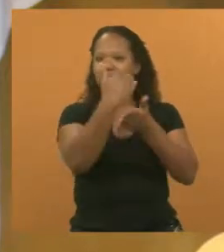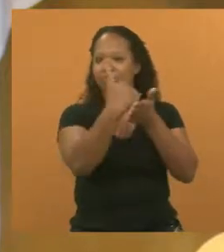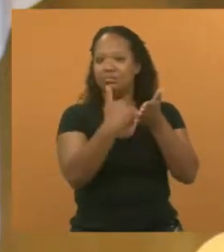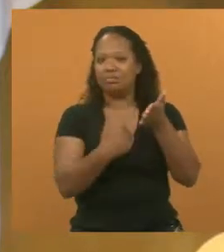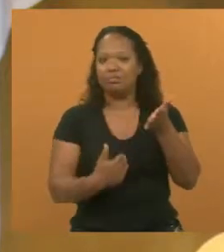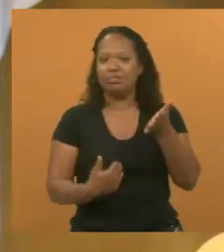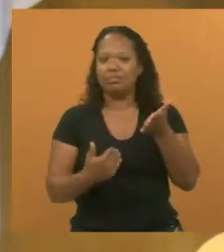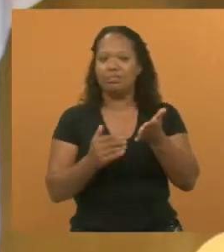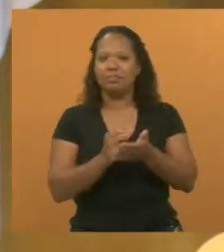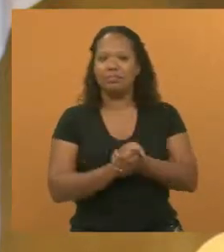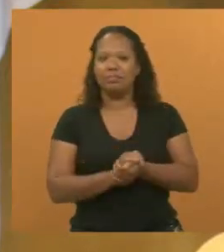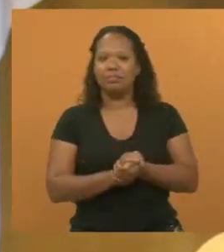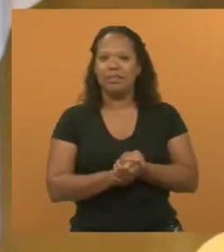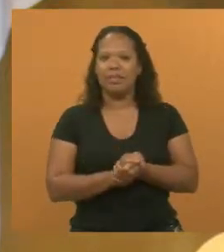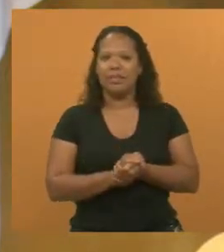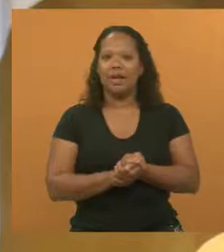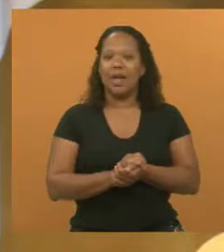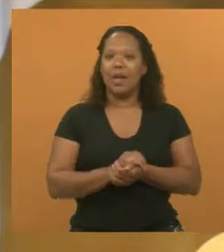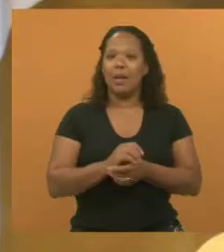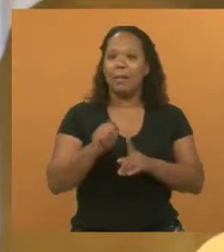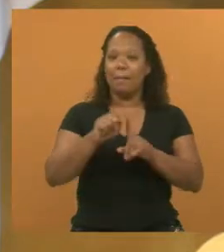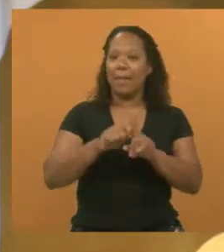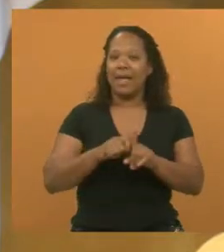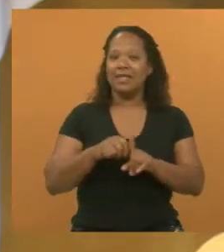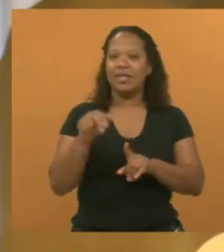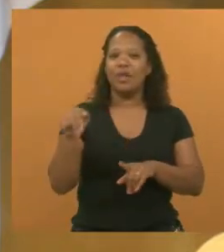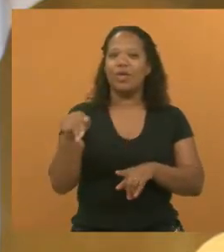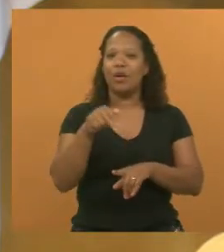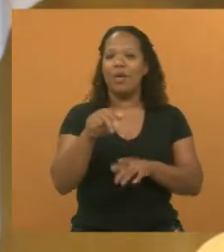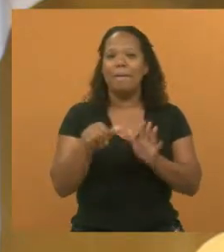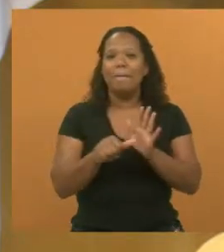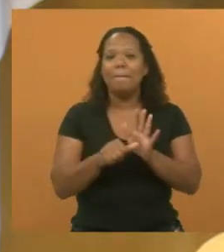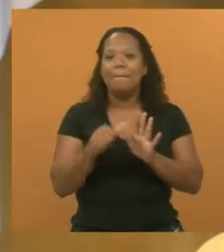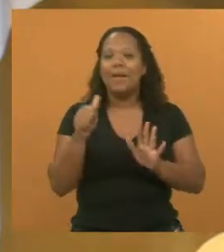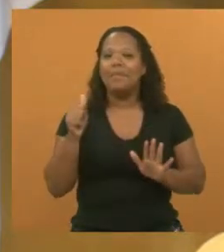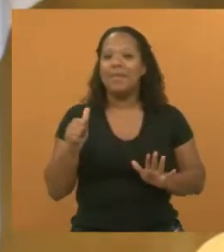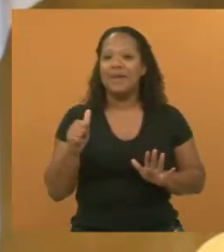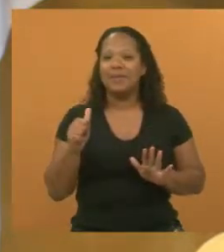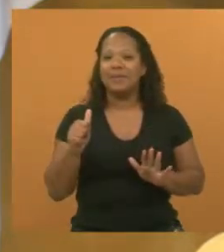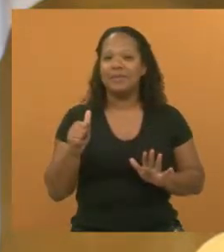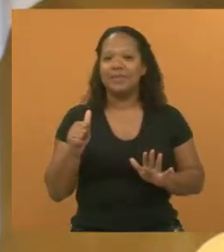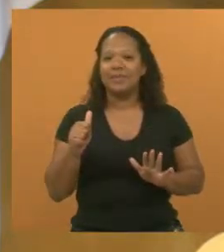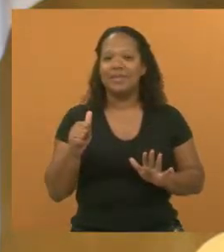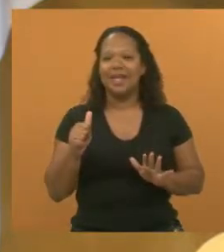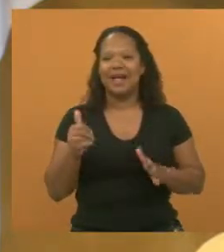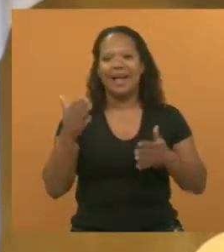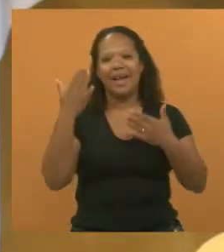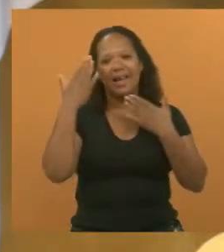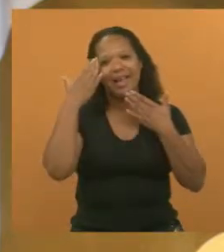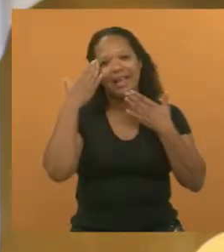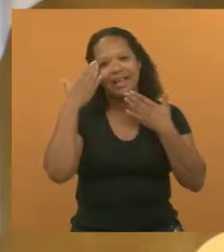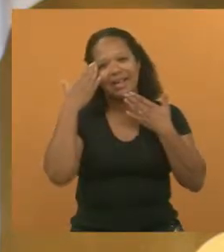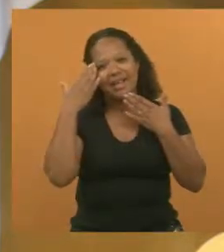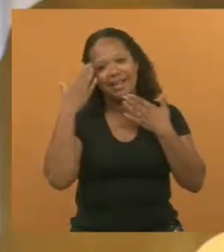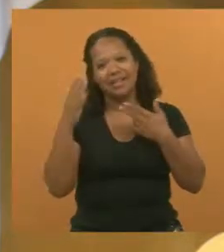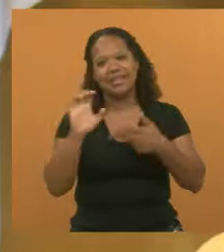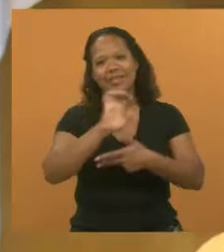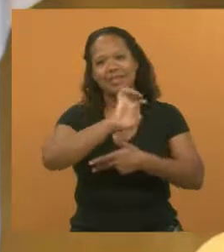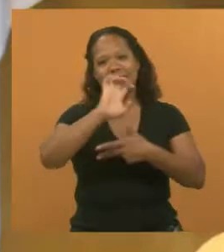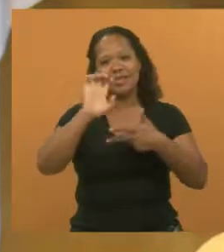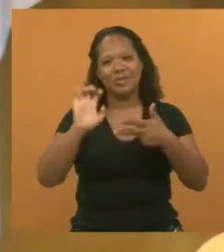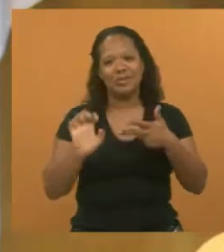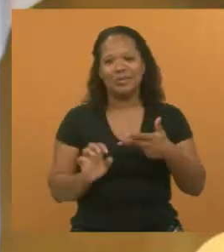sobre o novembro que está chegando. Mas primeiro, quero agradecer ao Executivo